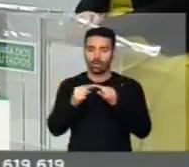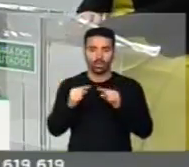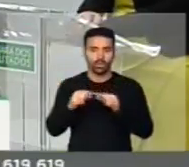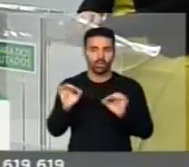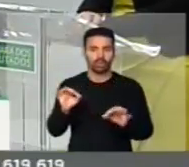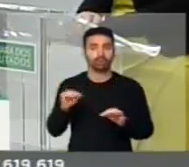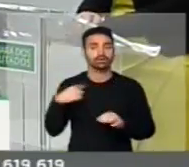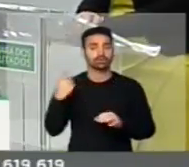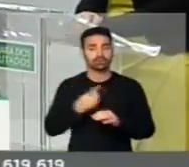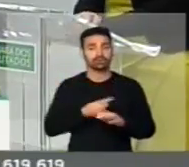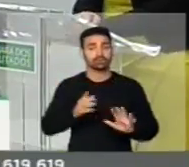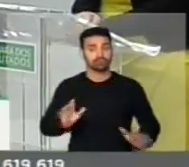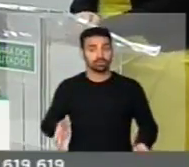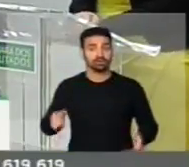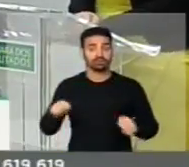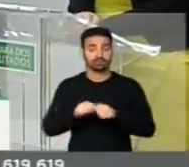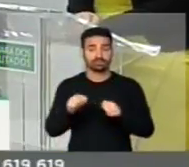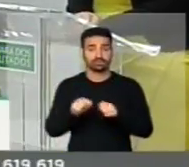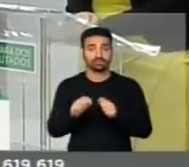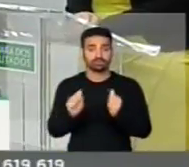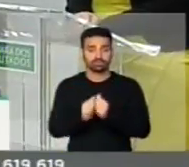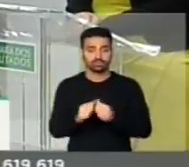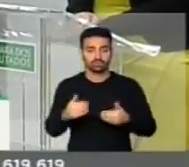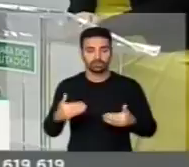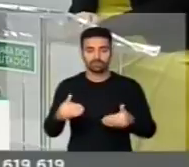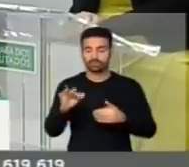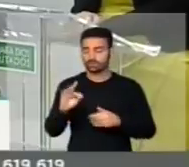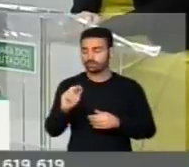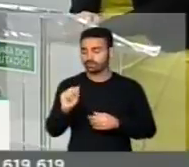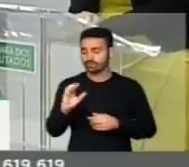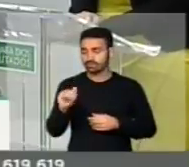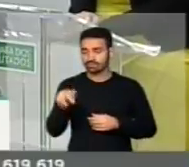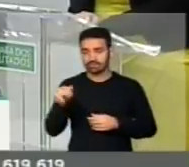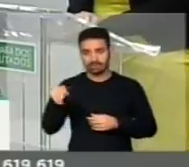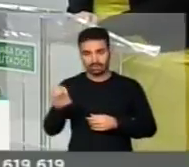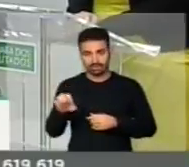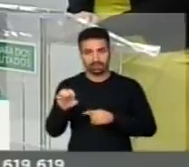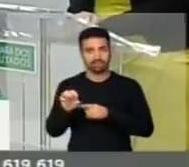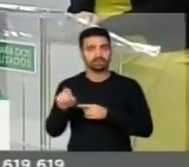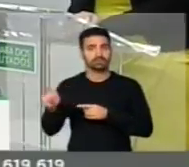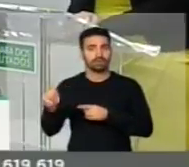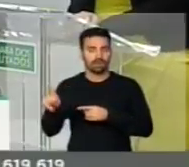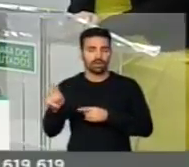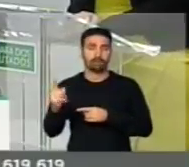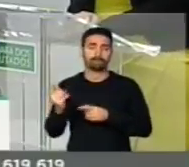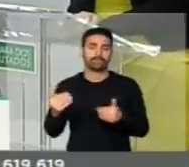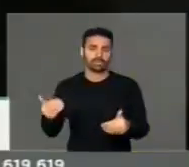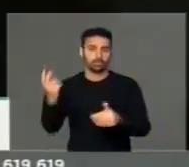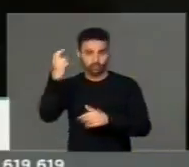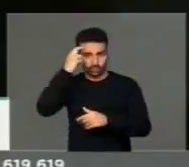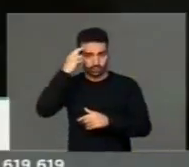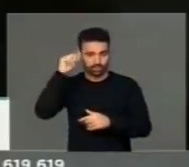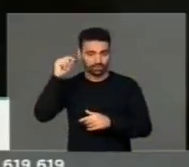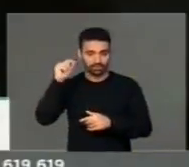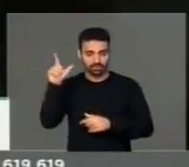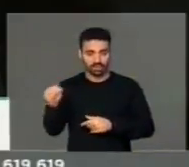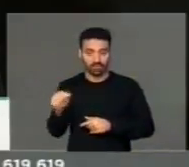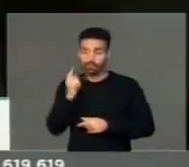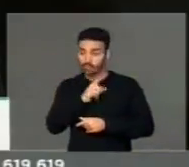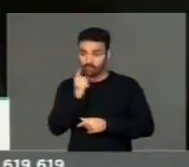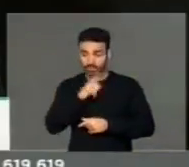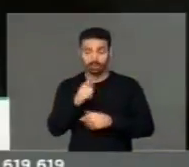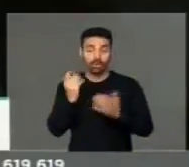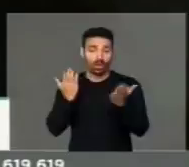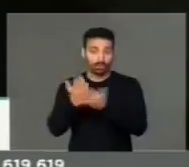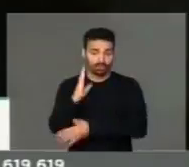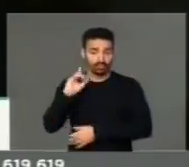que nós fizemos junto com o ministro Franceschini, o nosso ministro dos Bens Culturais na Itália, aonde nós conseguimos aprovar, como